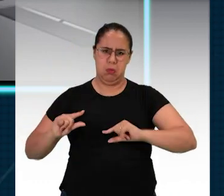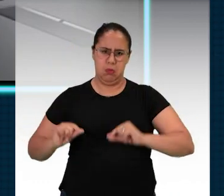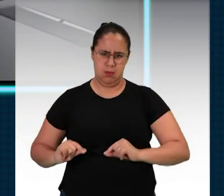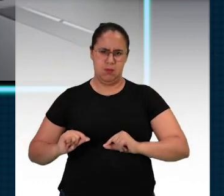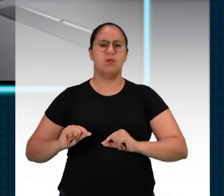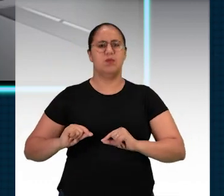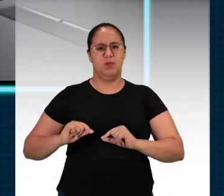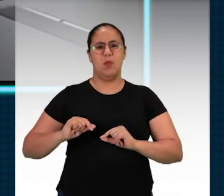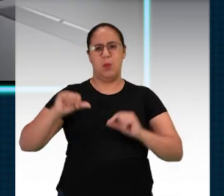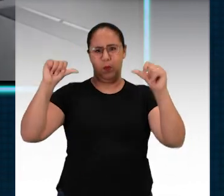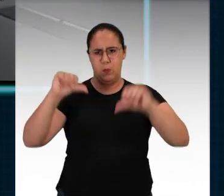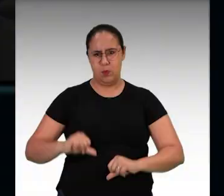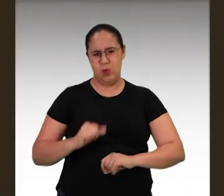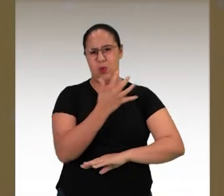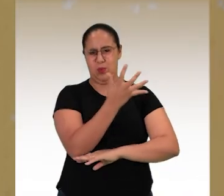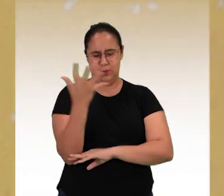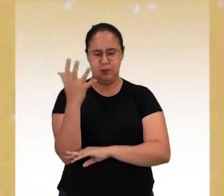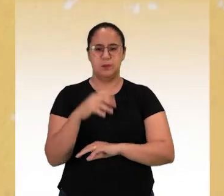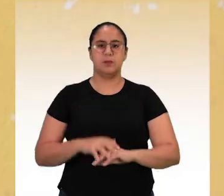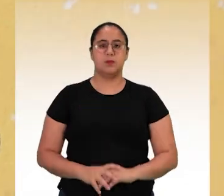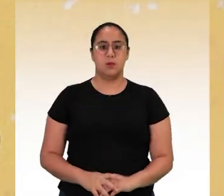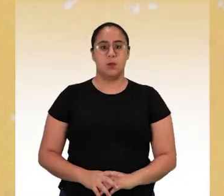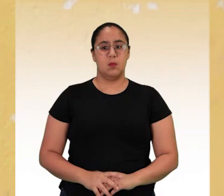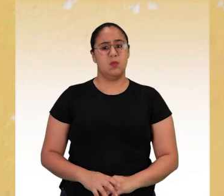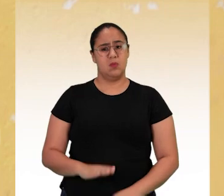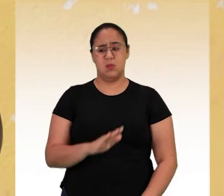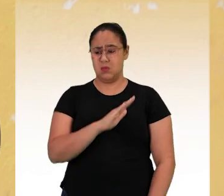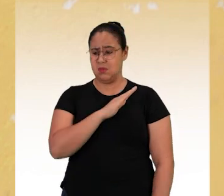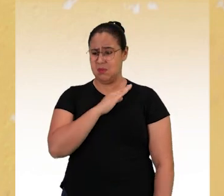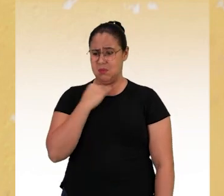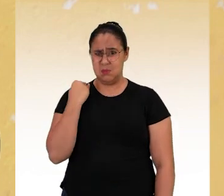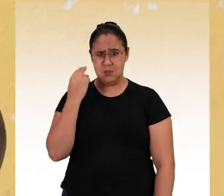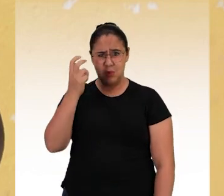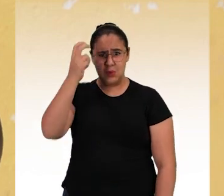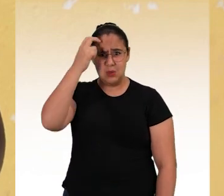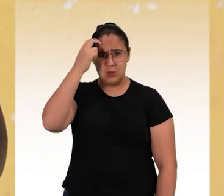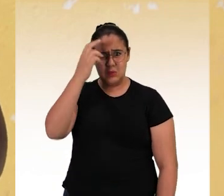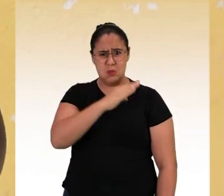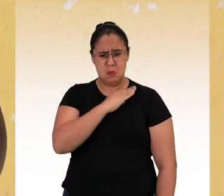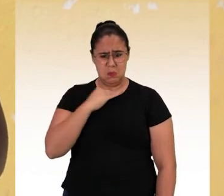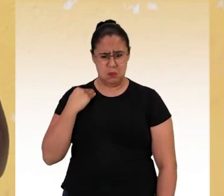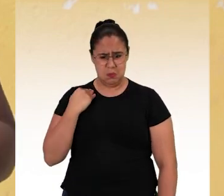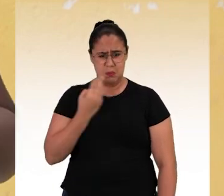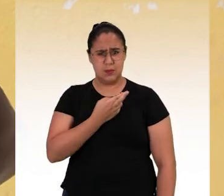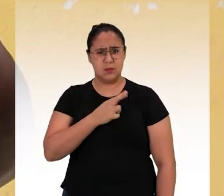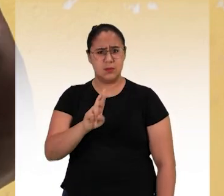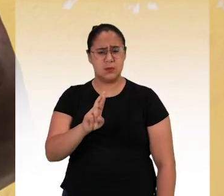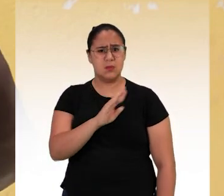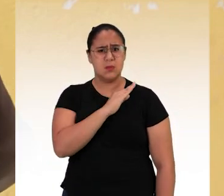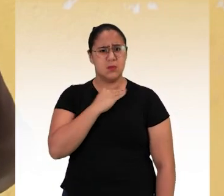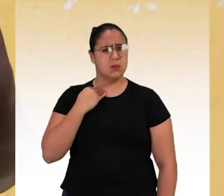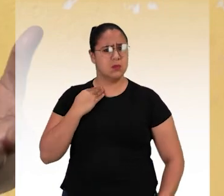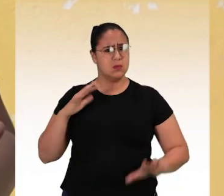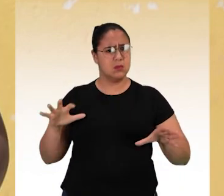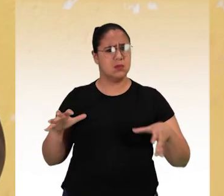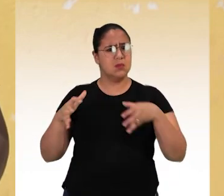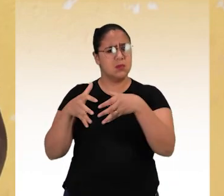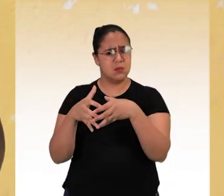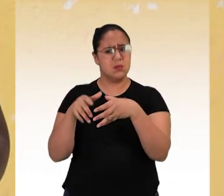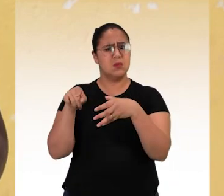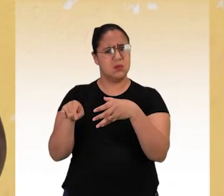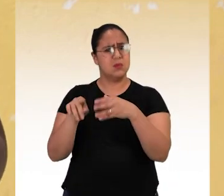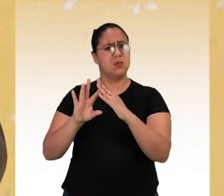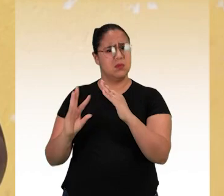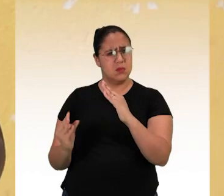mineração ao meio ambiente. Morte, morte cultural, morte religiosa, morte de uma